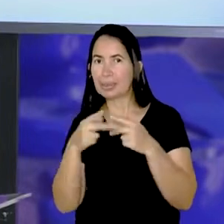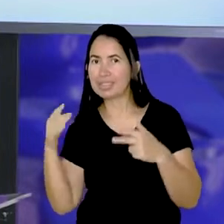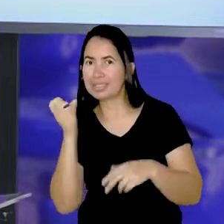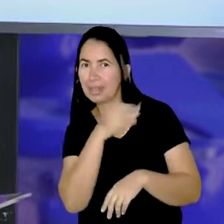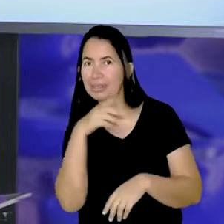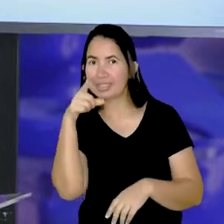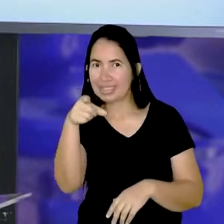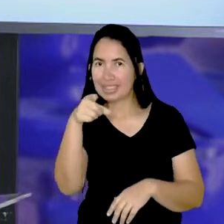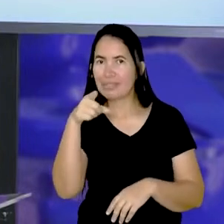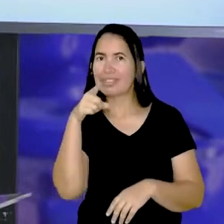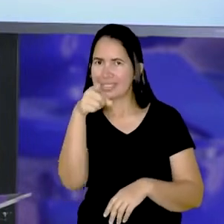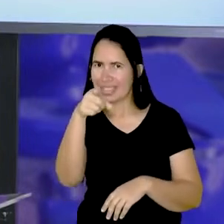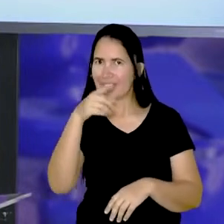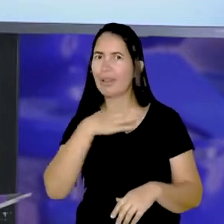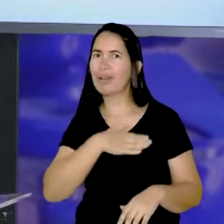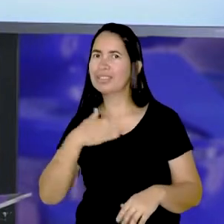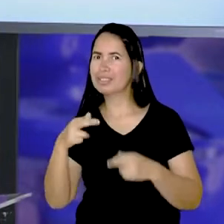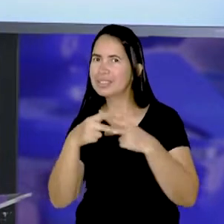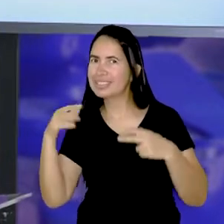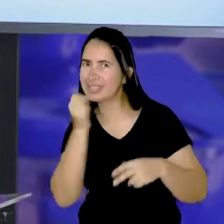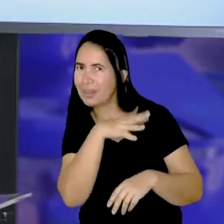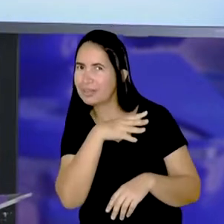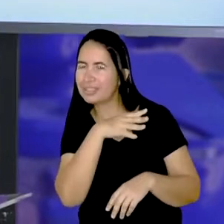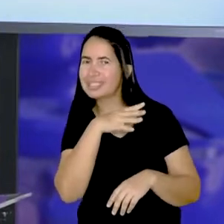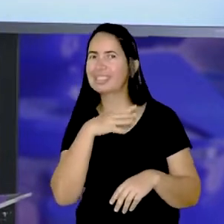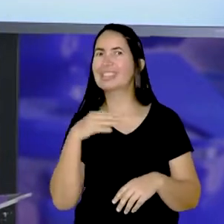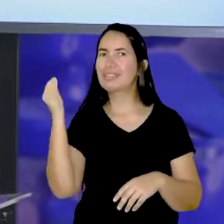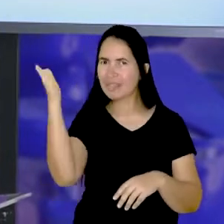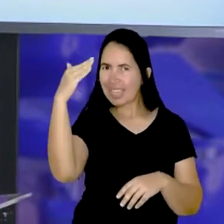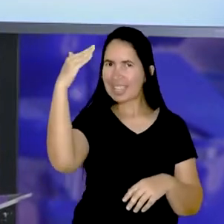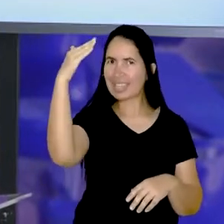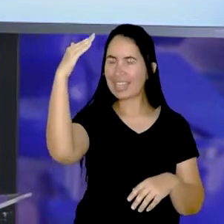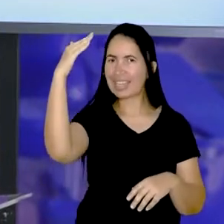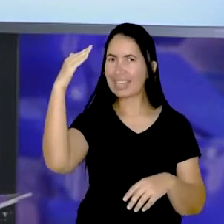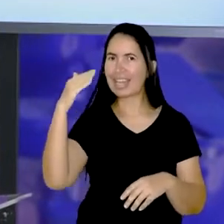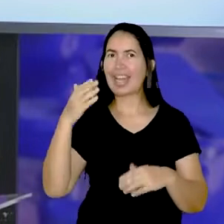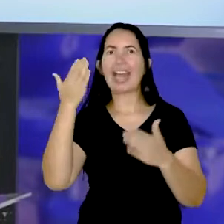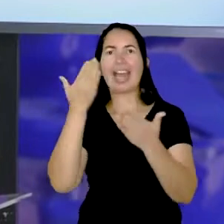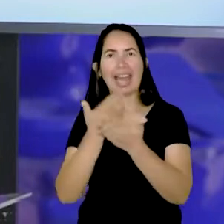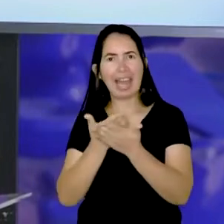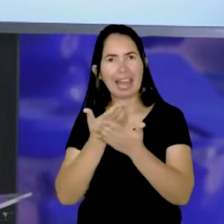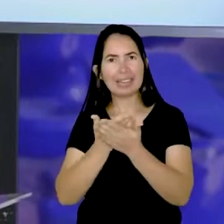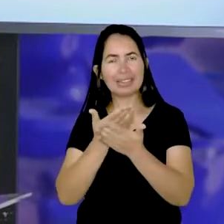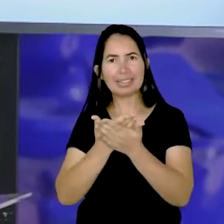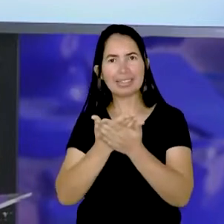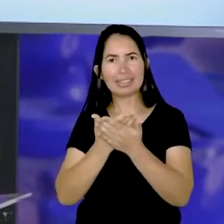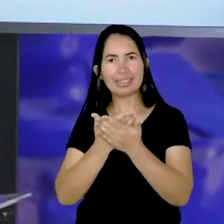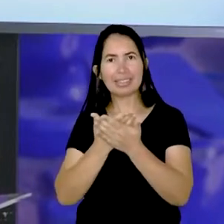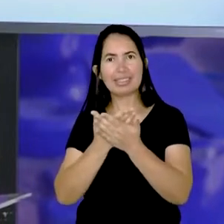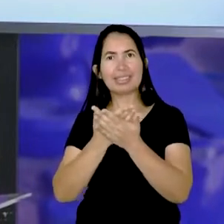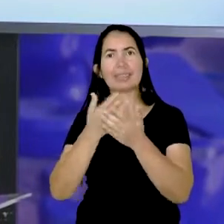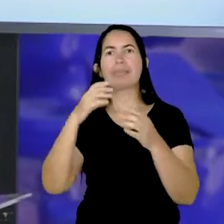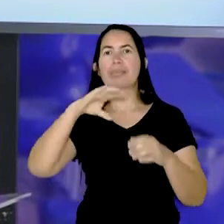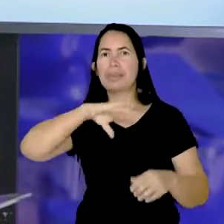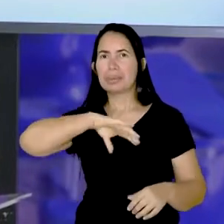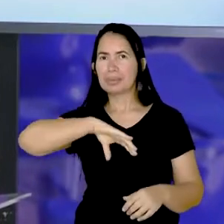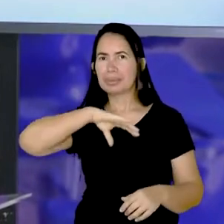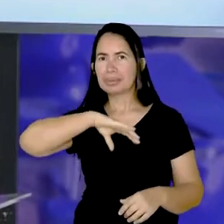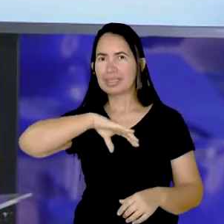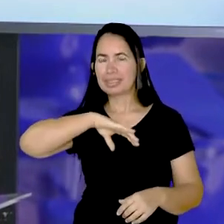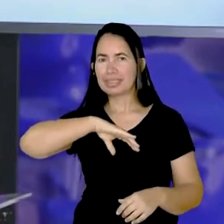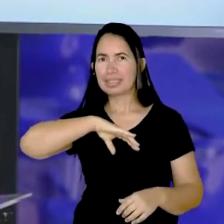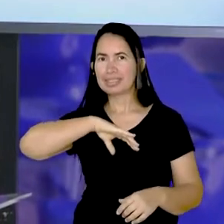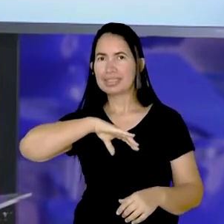Vocês gostam de novidade, não gostam? Então vem comigo. Nossa aula é de língua portuguesa. E